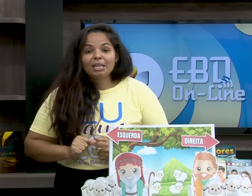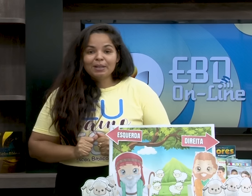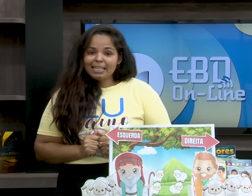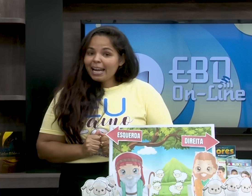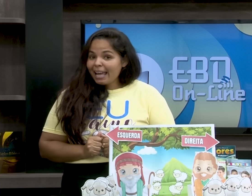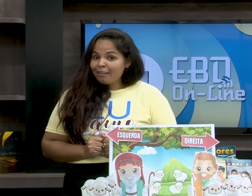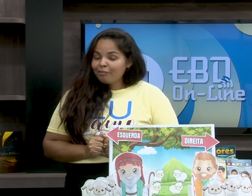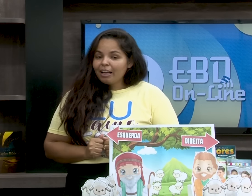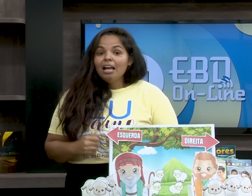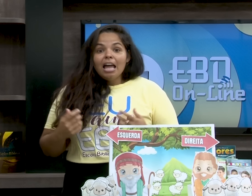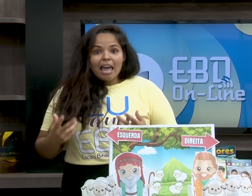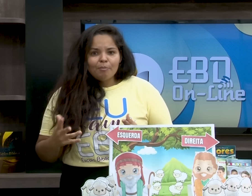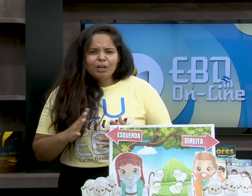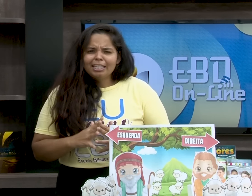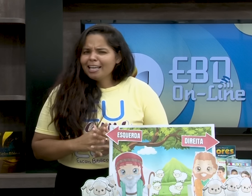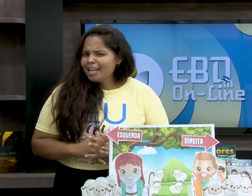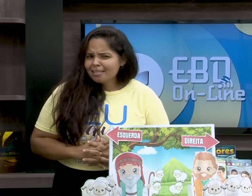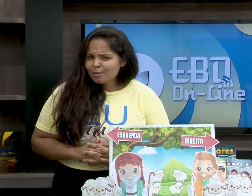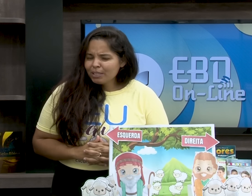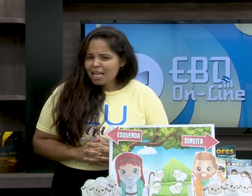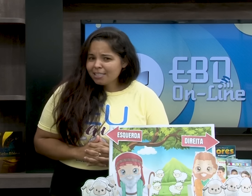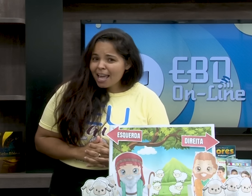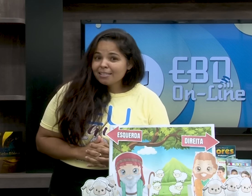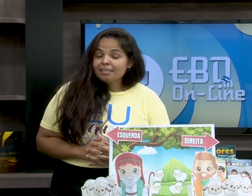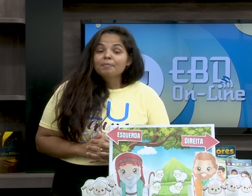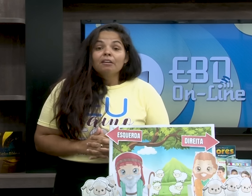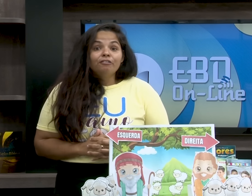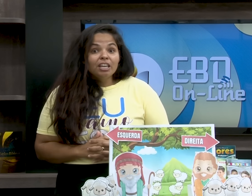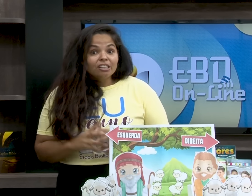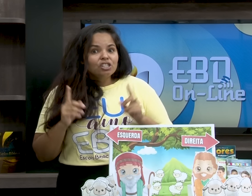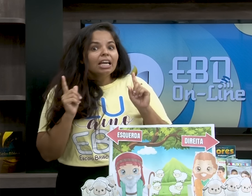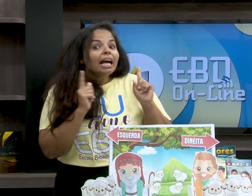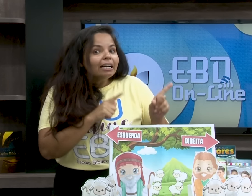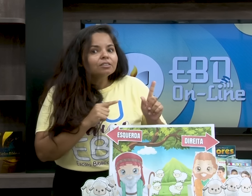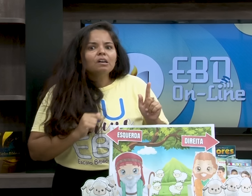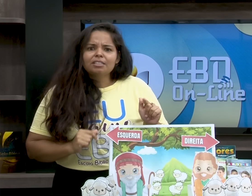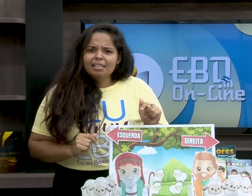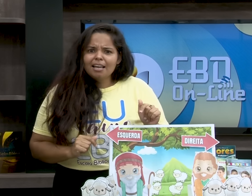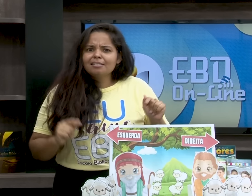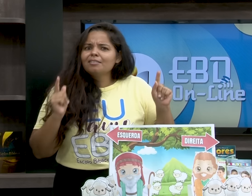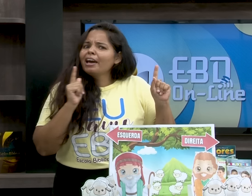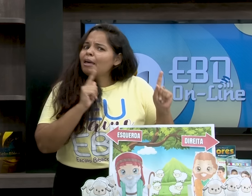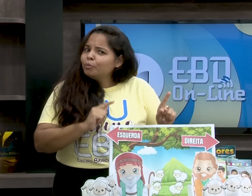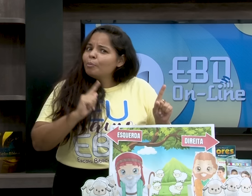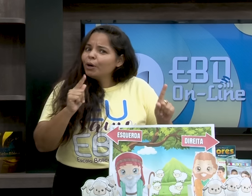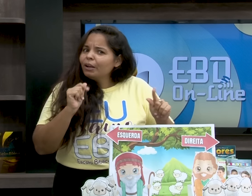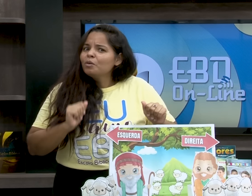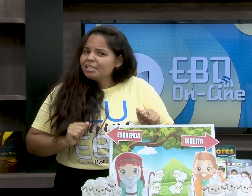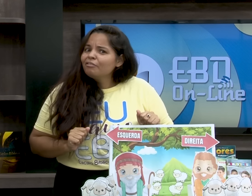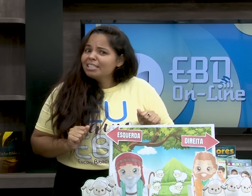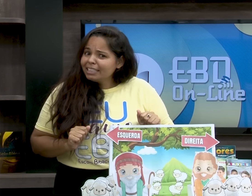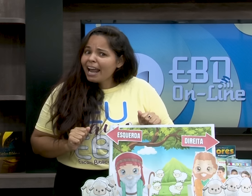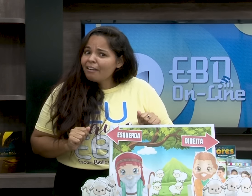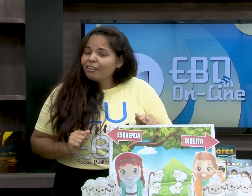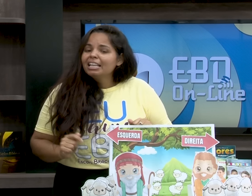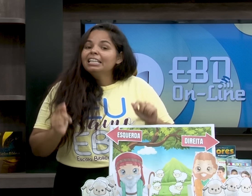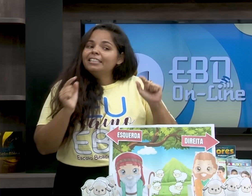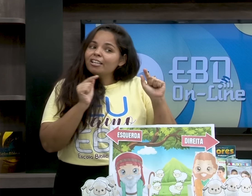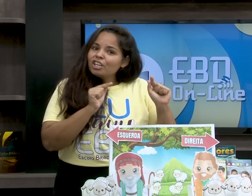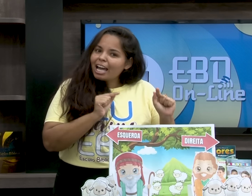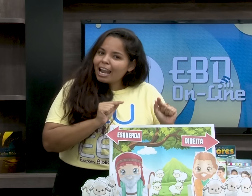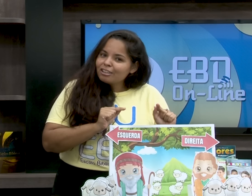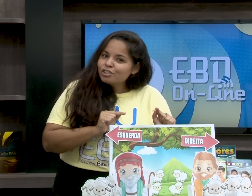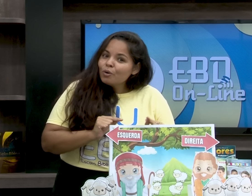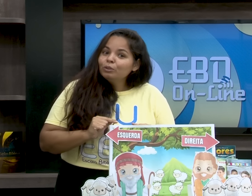Ajudando o amiguinho na tarefa. É, porque tem crianças que muitas vezes fica xingando a outra criança dizendo que ela é burra porque não conseguiu fazer a